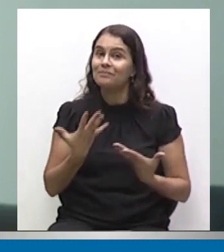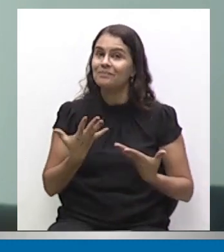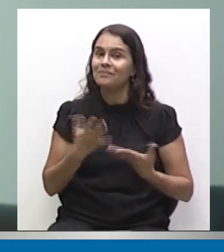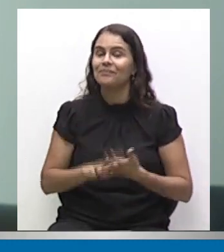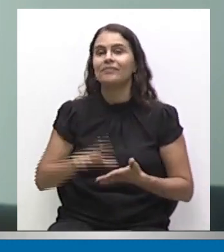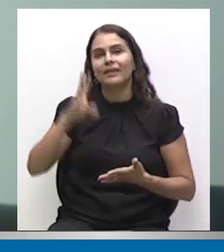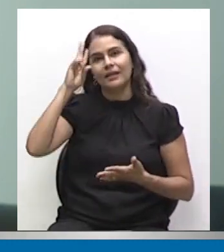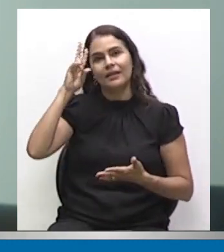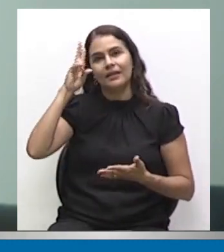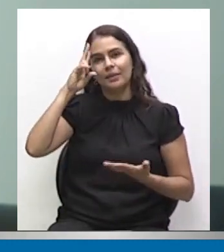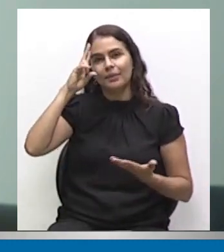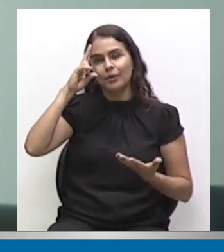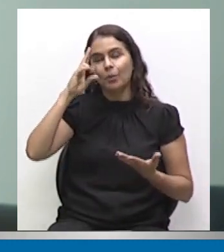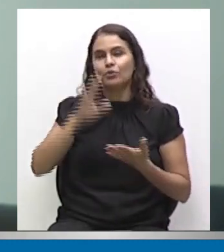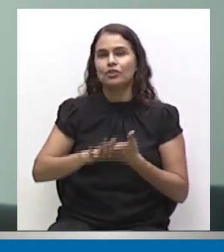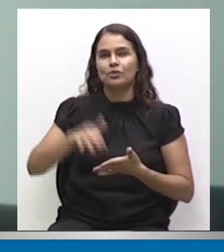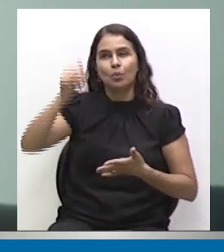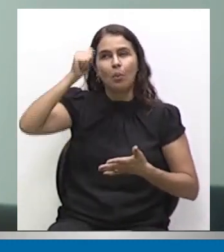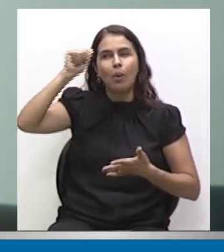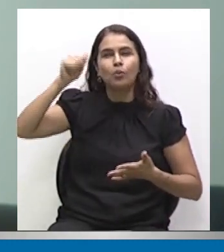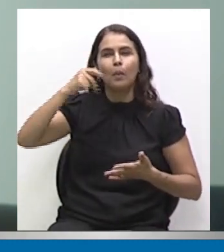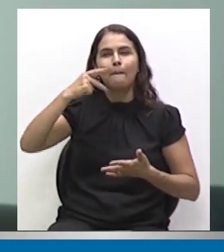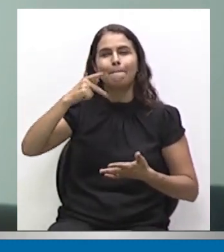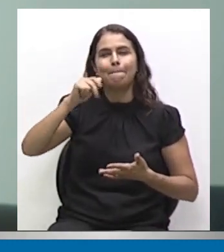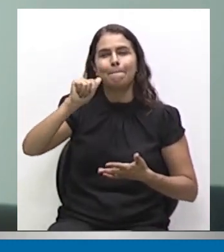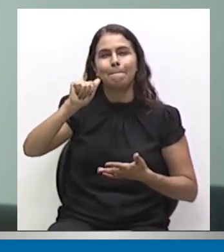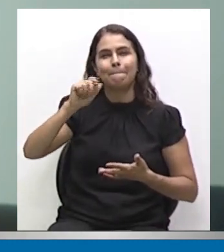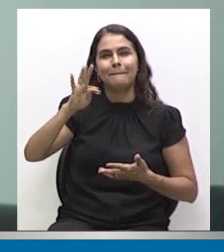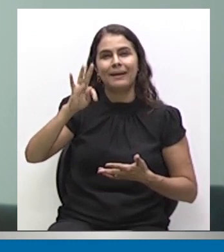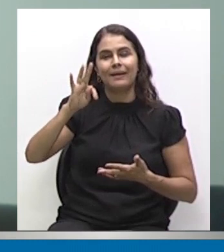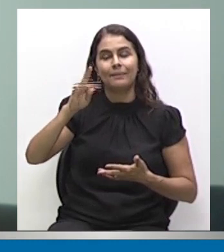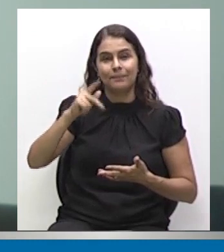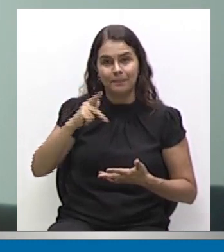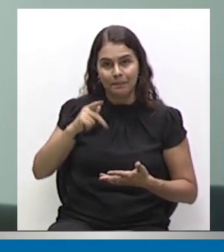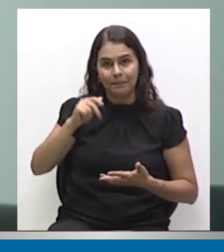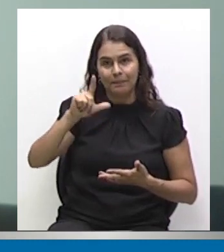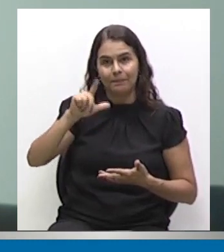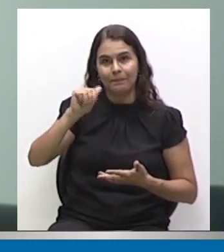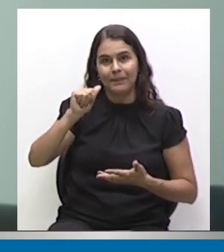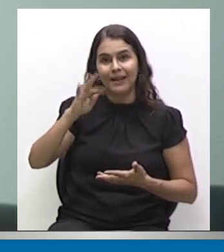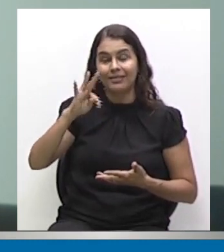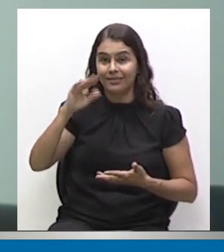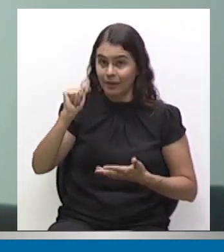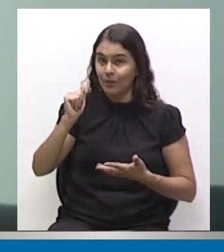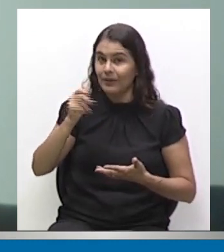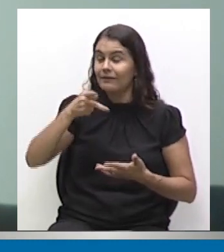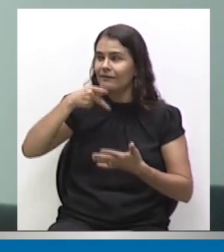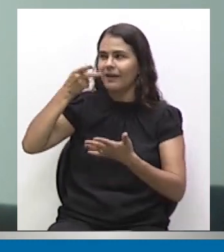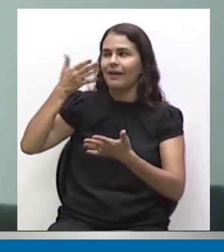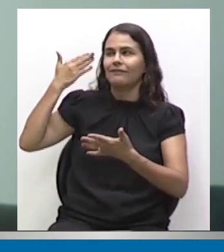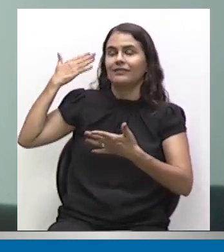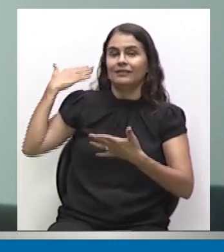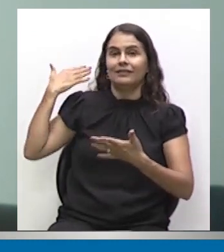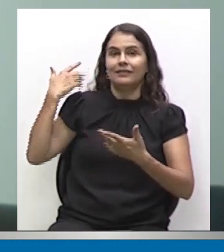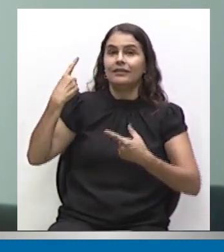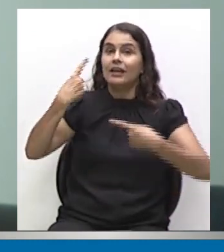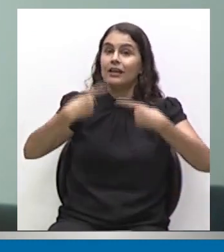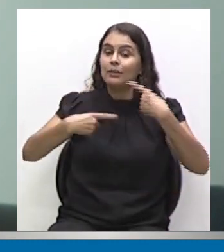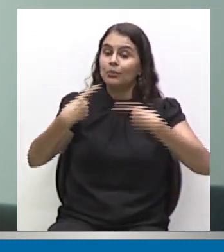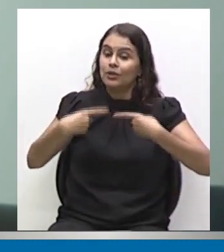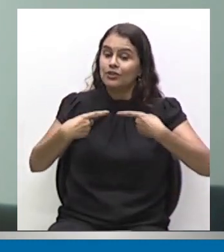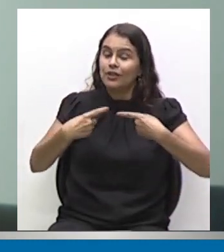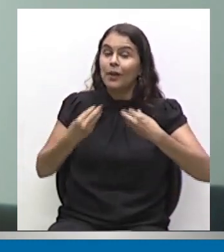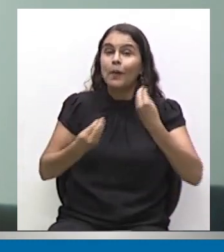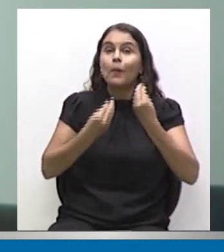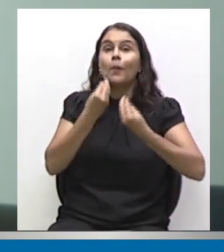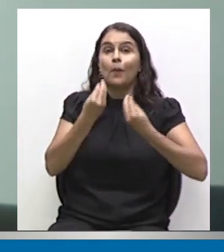o próprio diz o Platão, a política, né, é a forma da gente melhorar a vida das